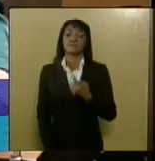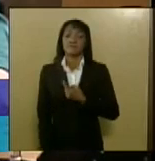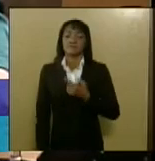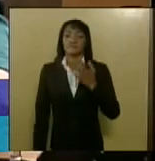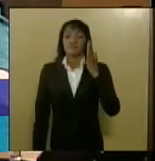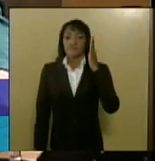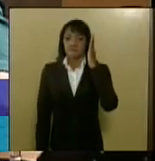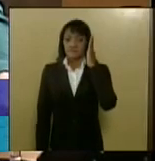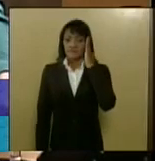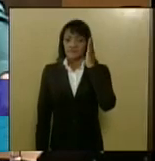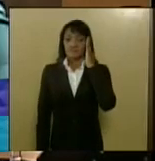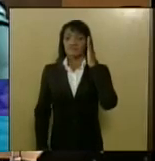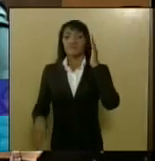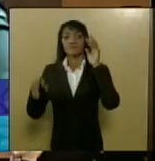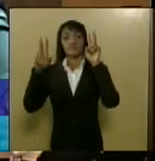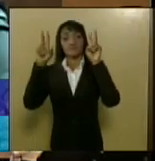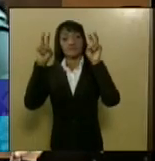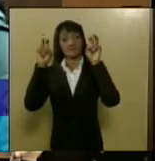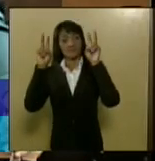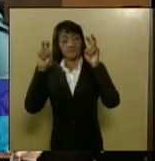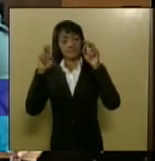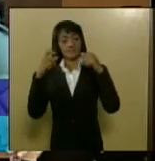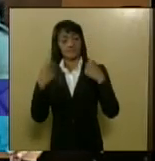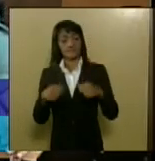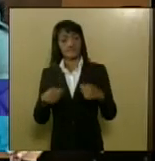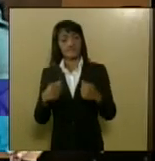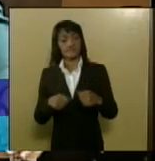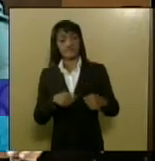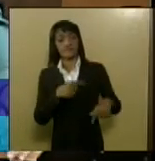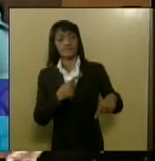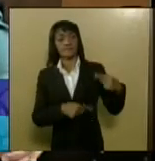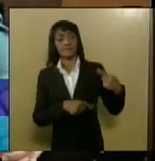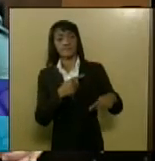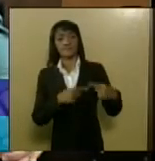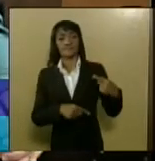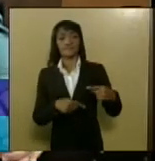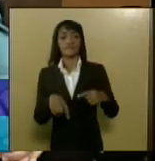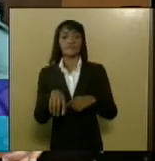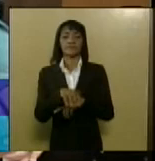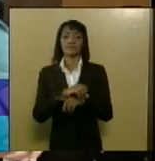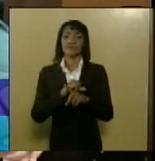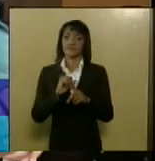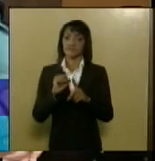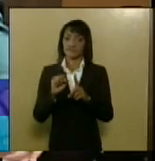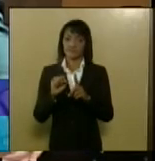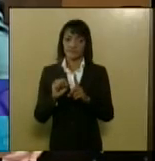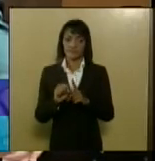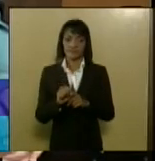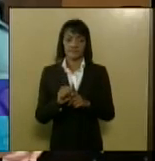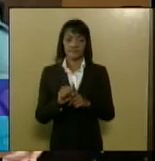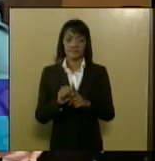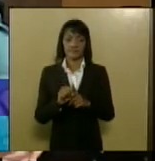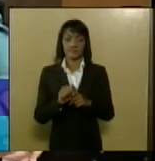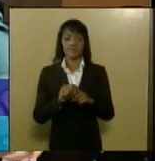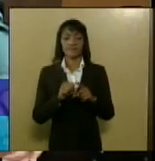são temas que precisam ser discutidos pela sociedade nos diversos